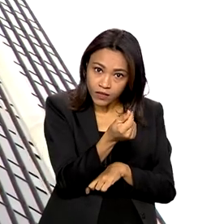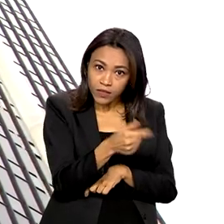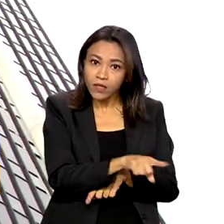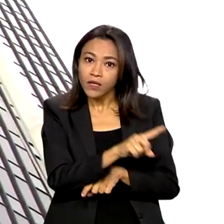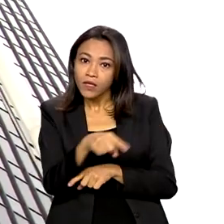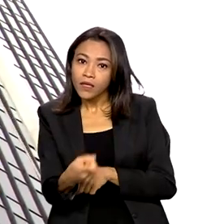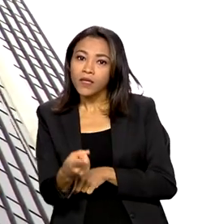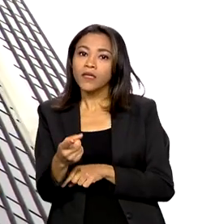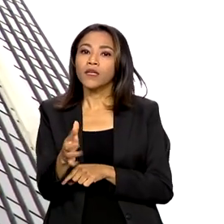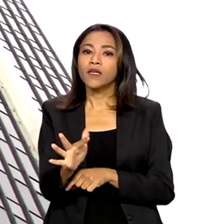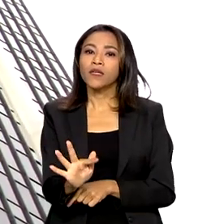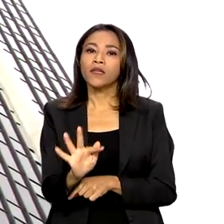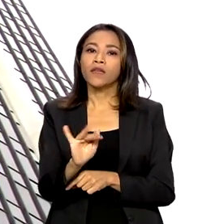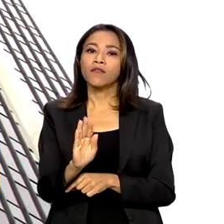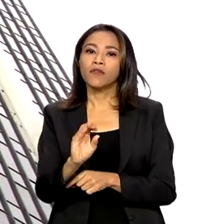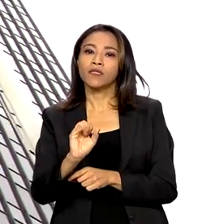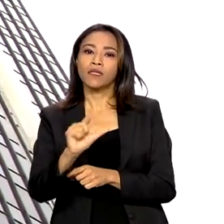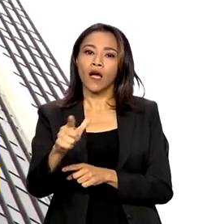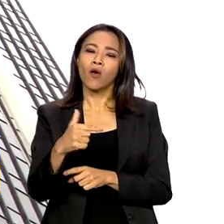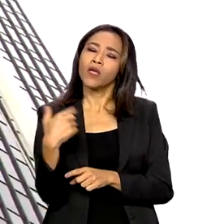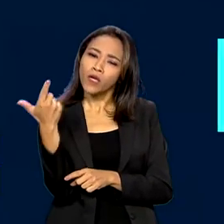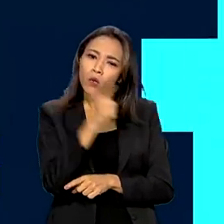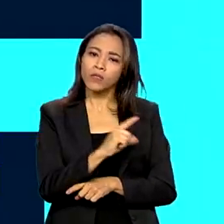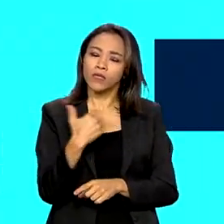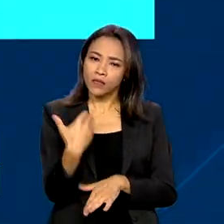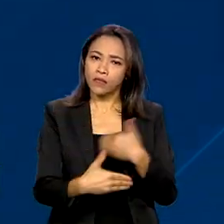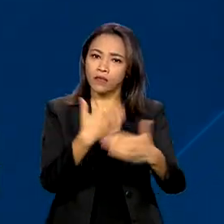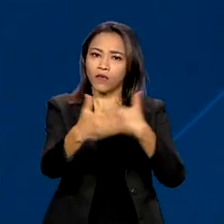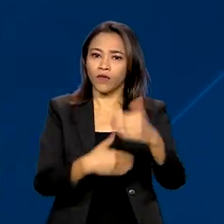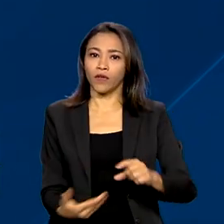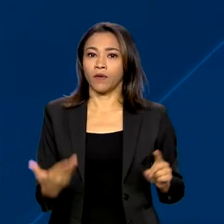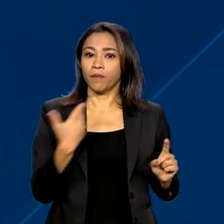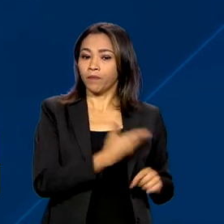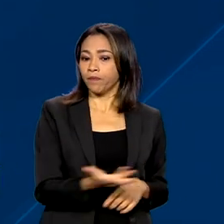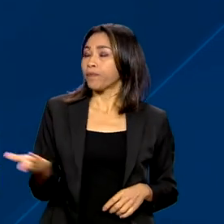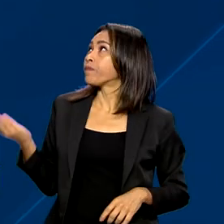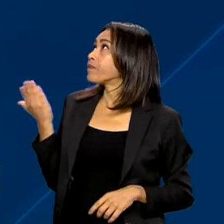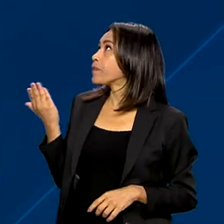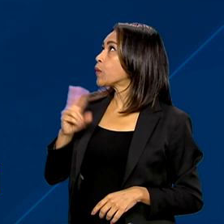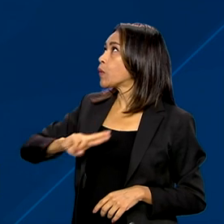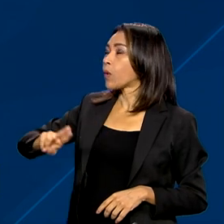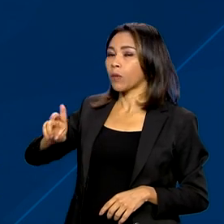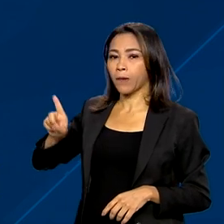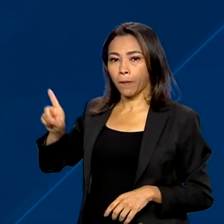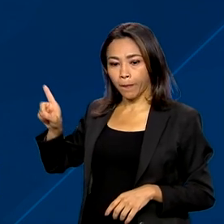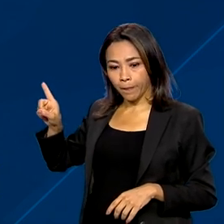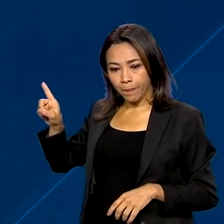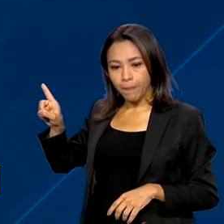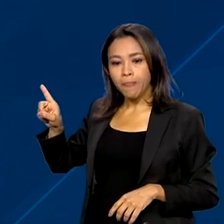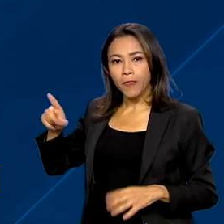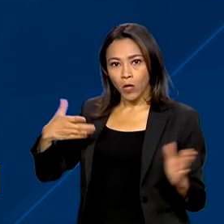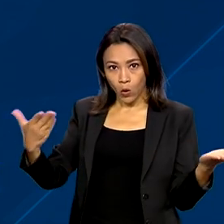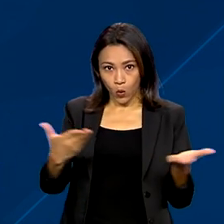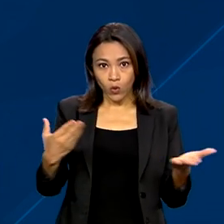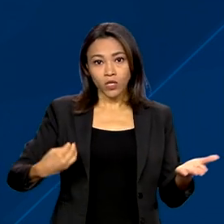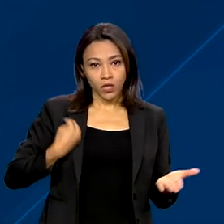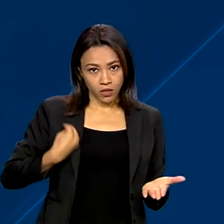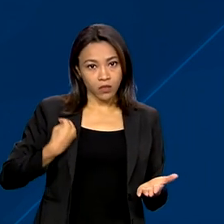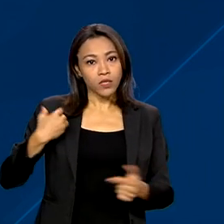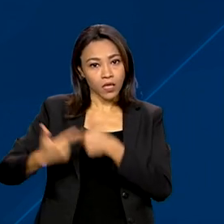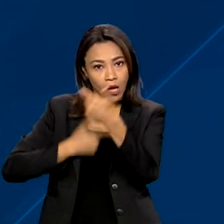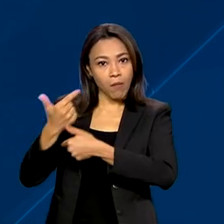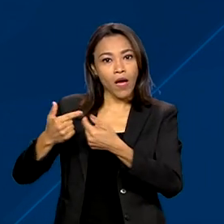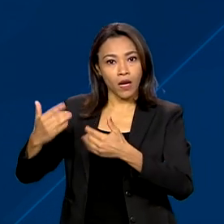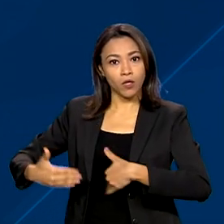condições de crescer de forma sustentável. Gabriel Galípolo, atual secretário-executivo do Ministério da Fazenda,